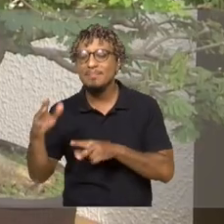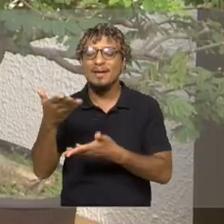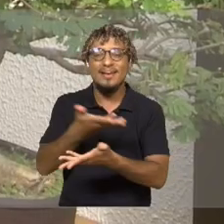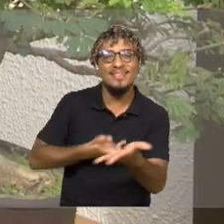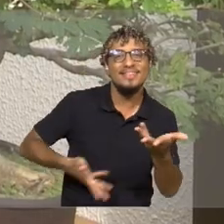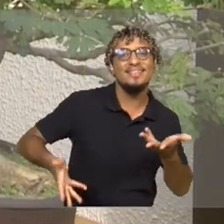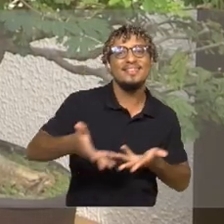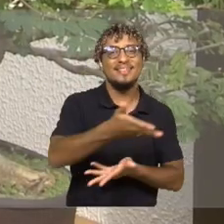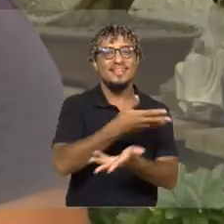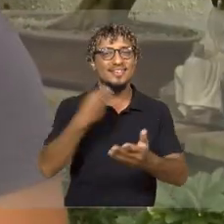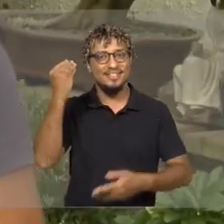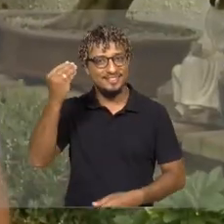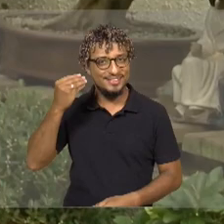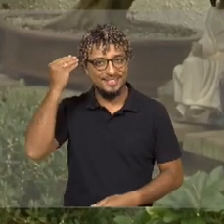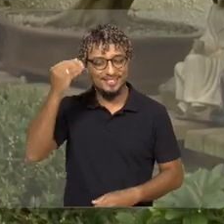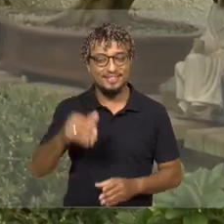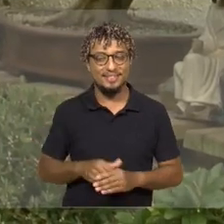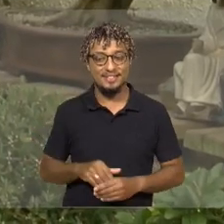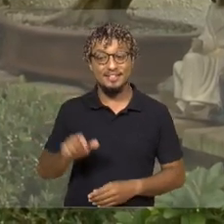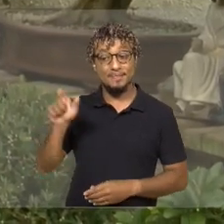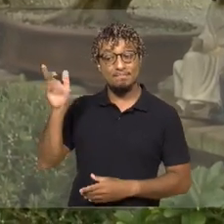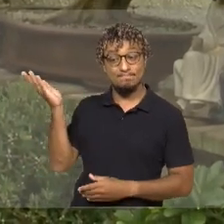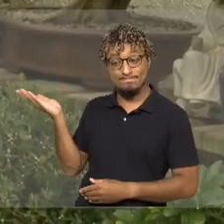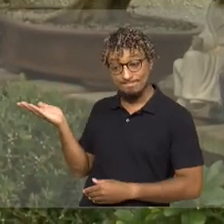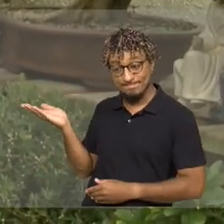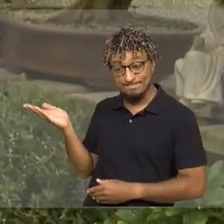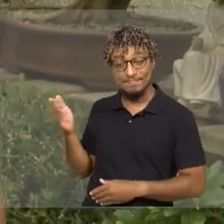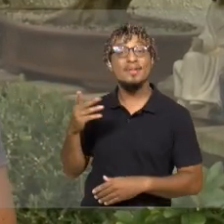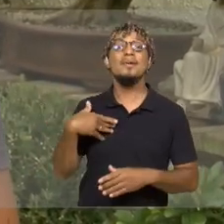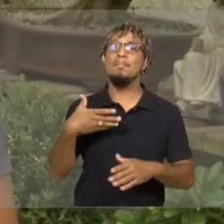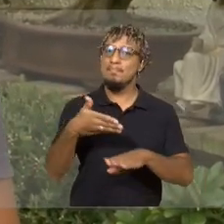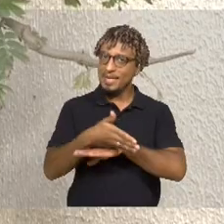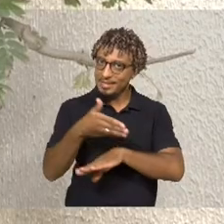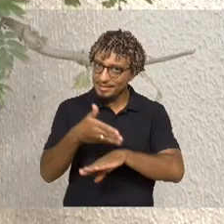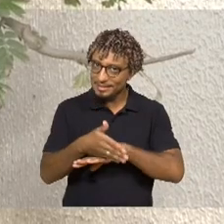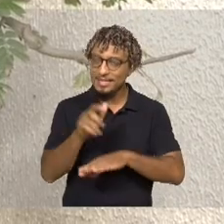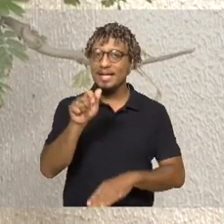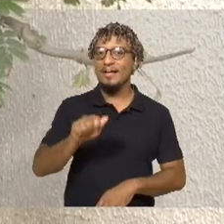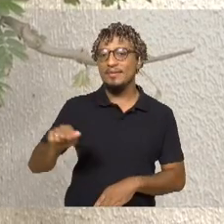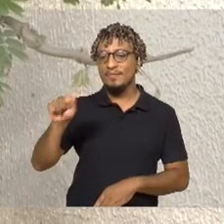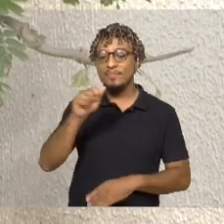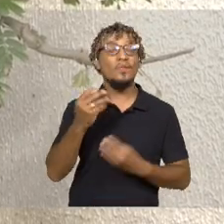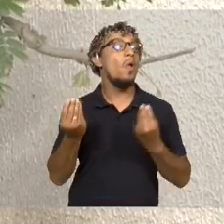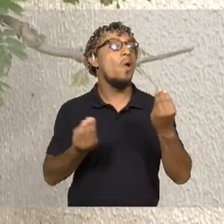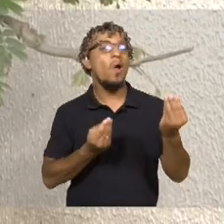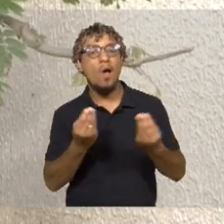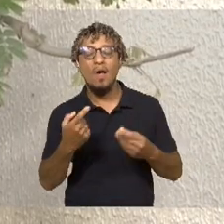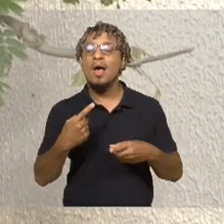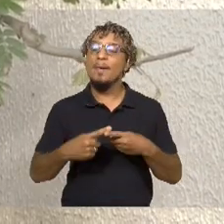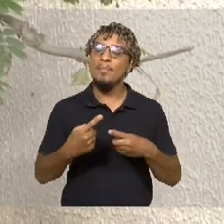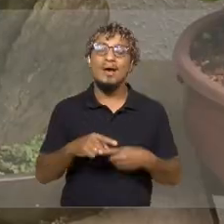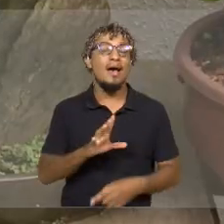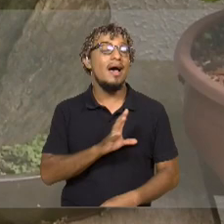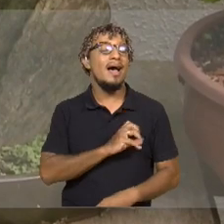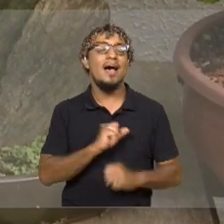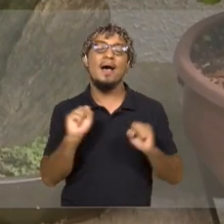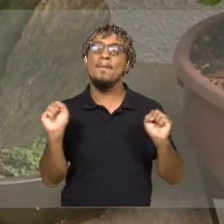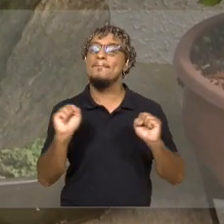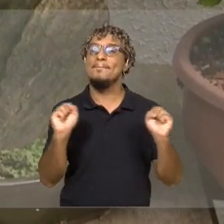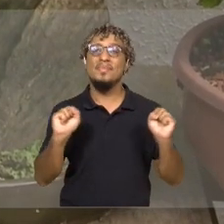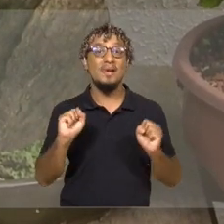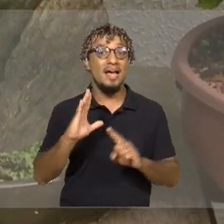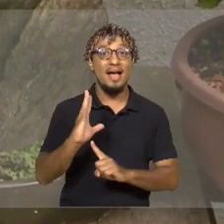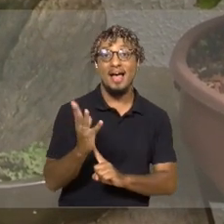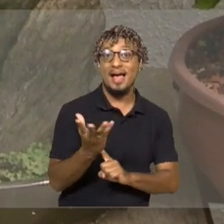trocar experiências. O Dilvan é membro da associação e chegou até lá por ser um desses apaixonados